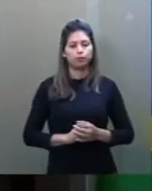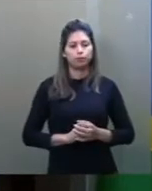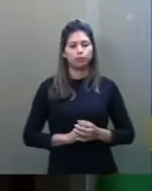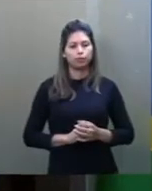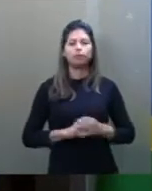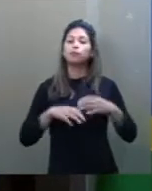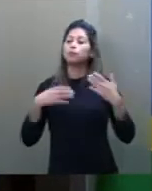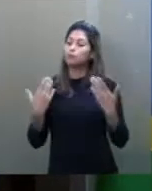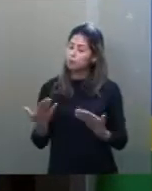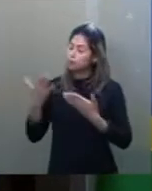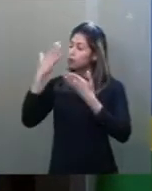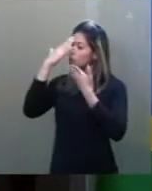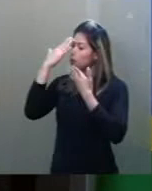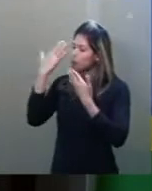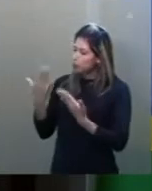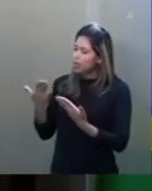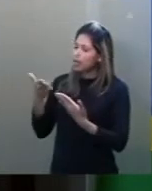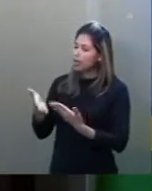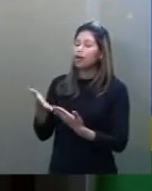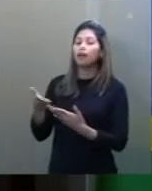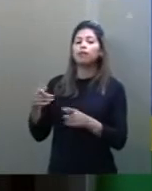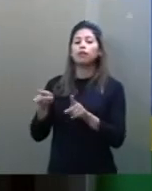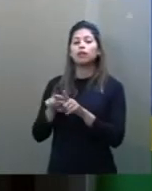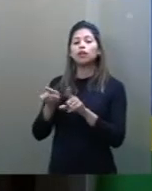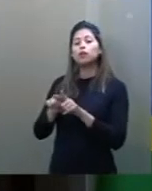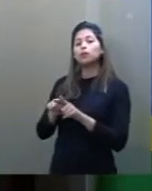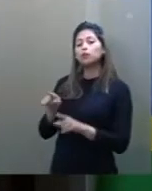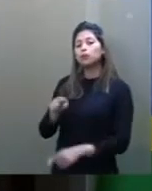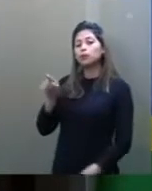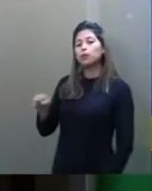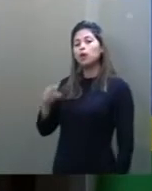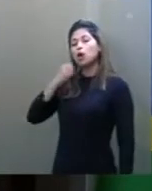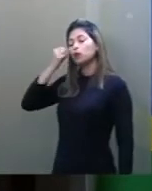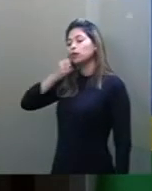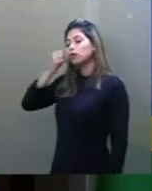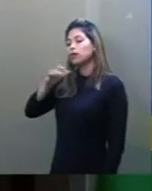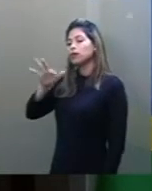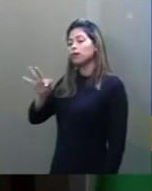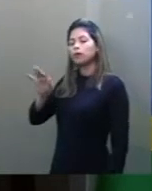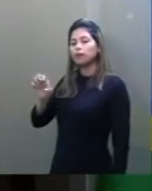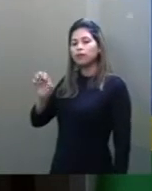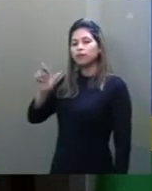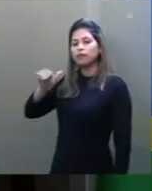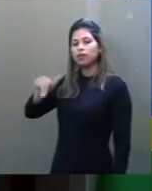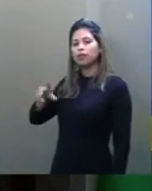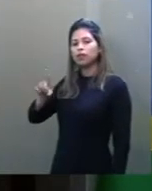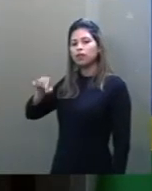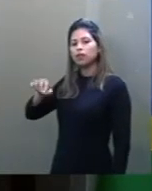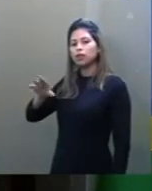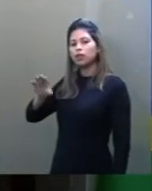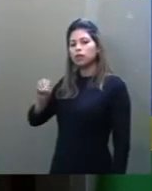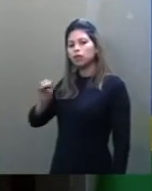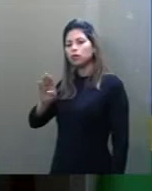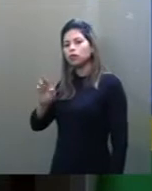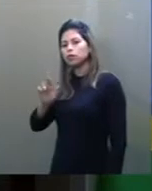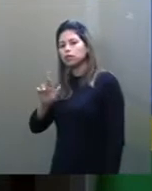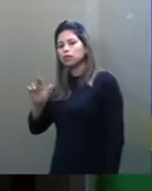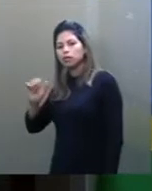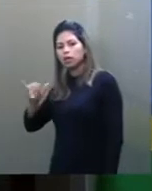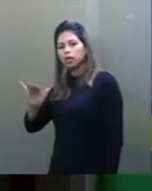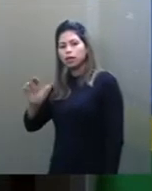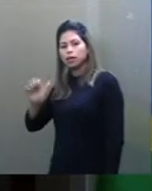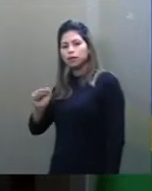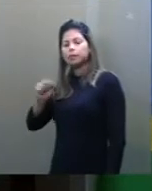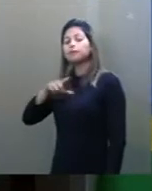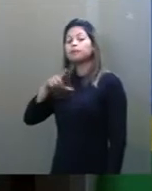Agradecer ao senador Fernando Bezerra, que foi um senador como líder do governo, que